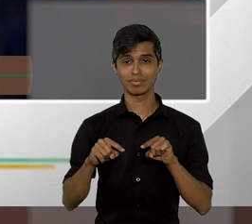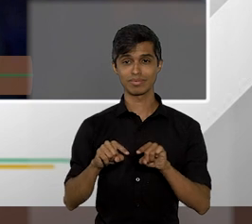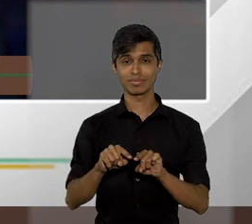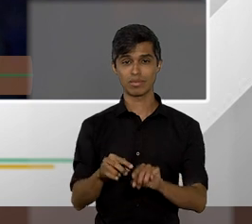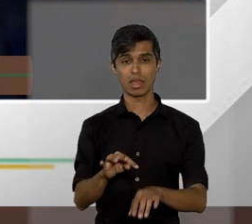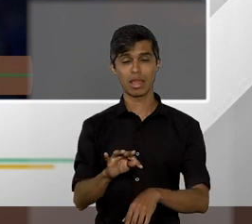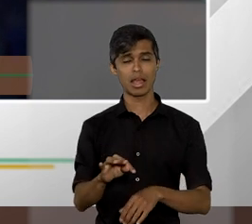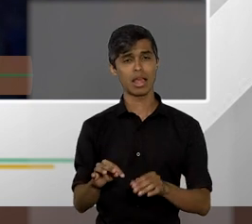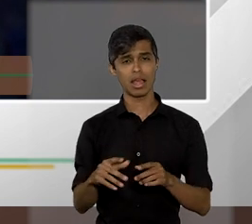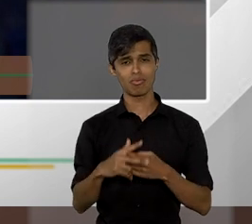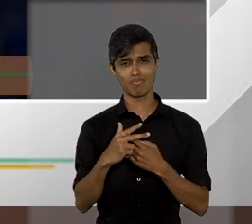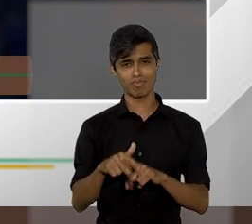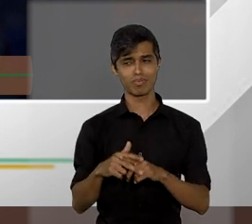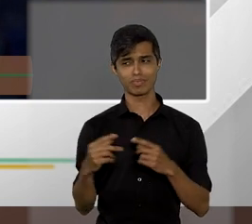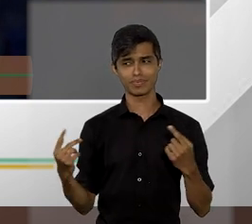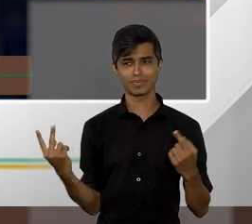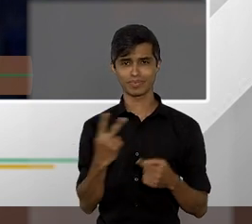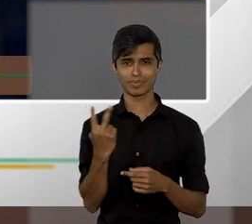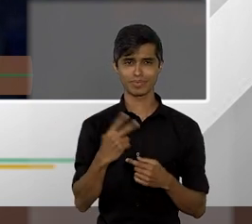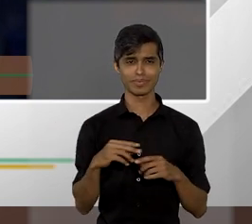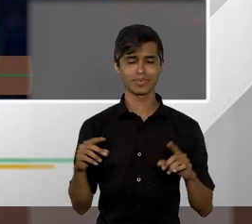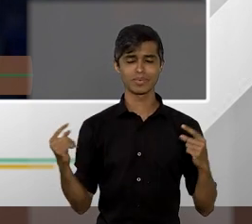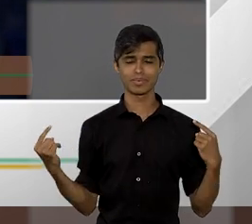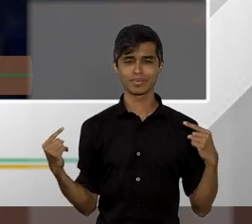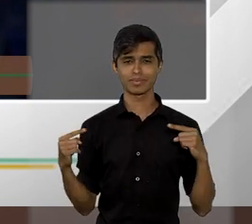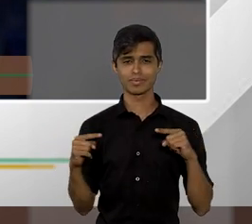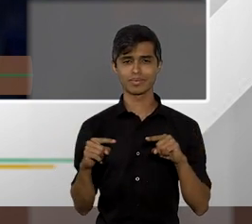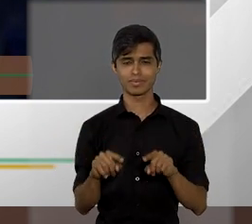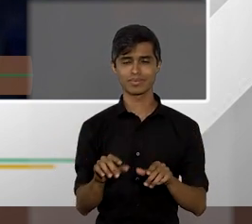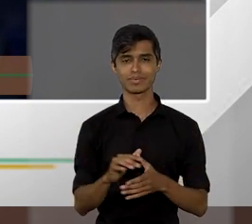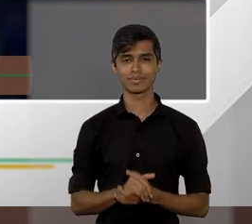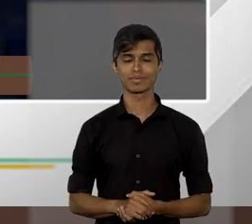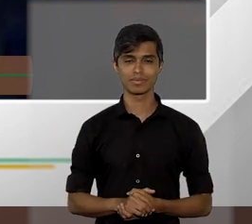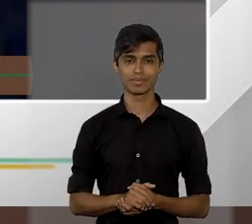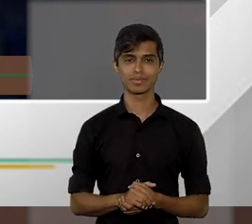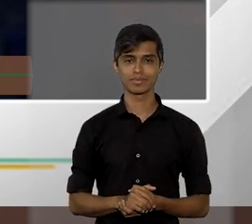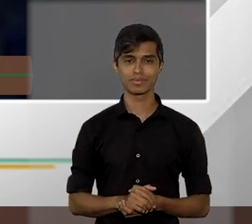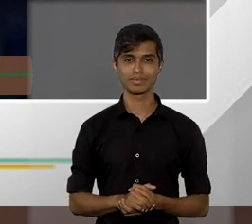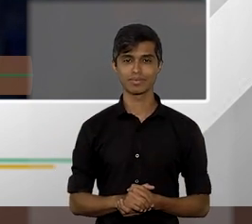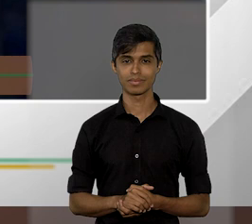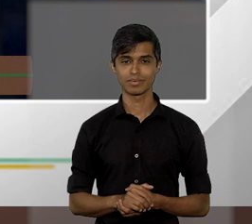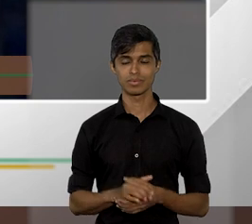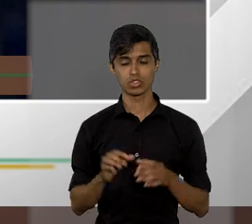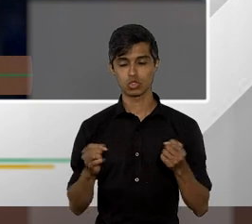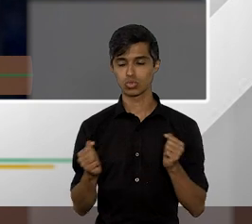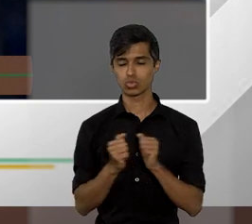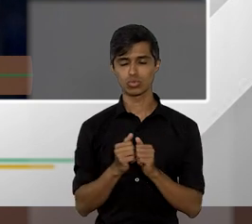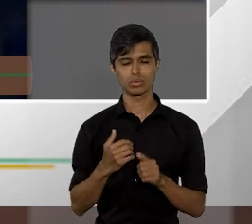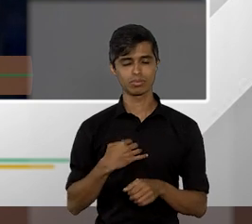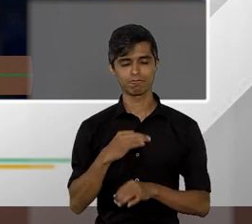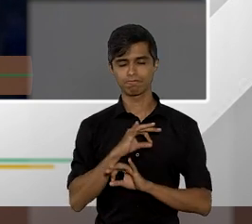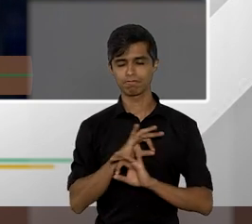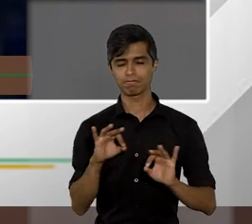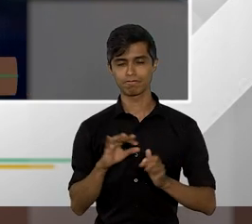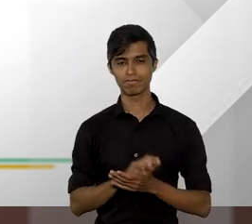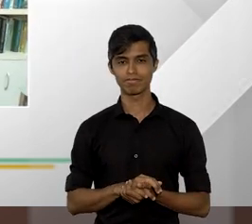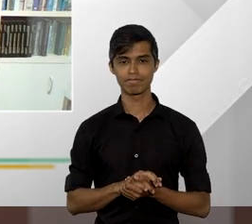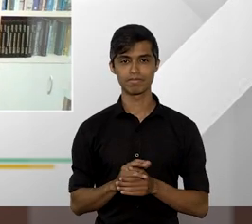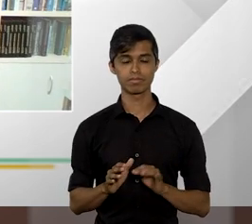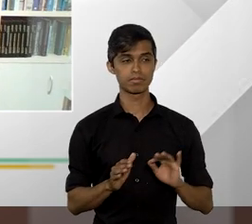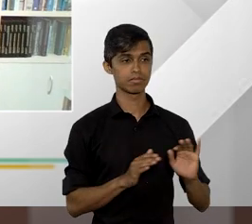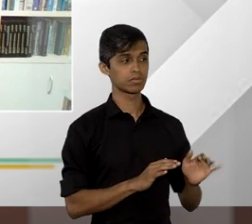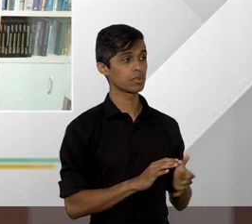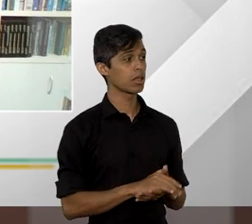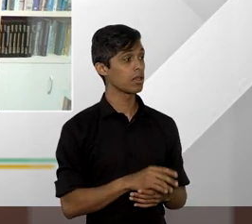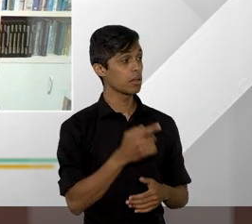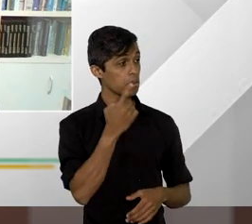instrumentos de julgamento qualificado no Superior Tribunal de Justiça convivessem pacificamente um ao lado do outro e veja